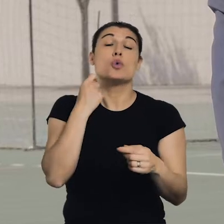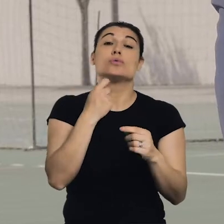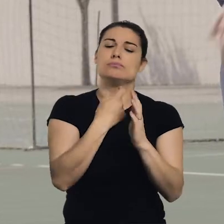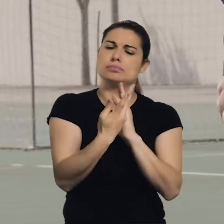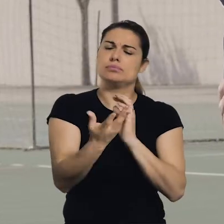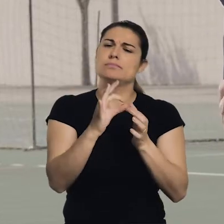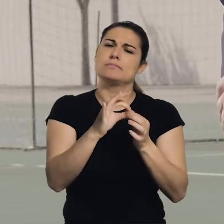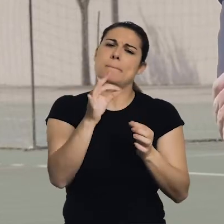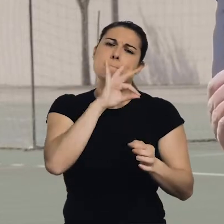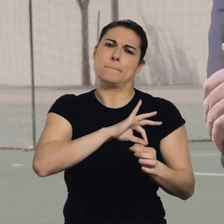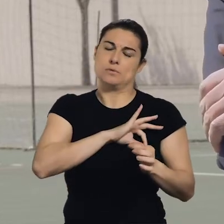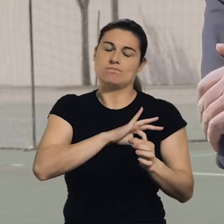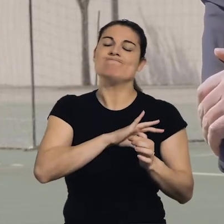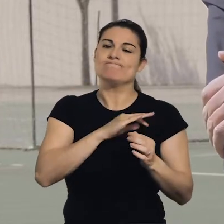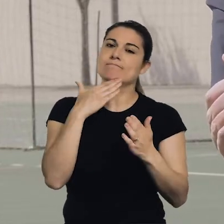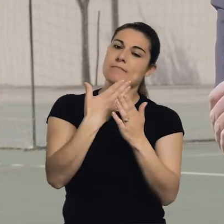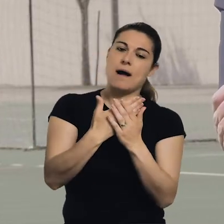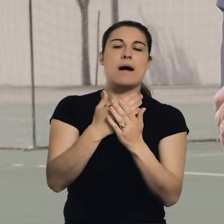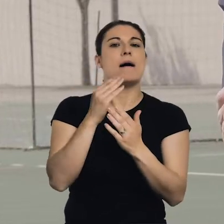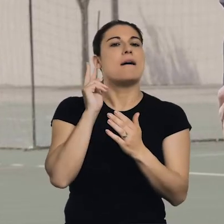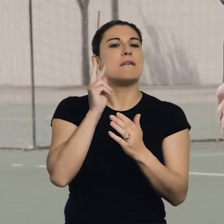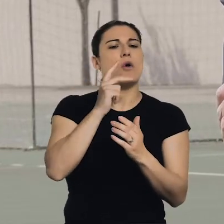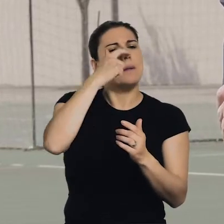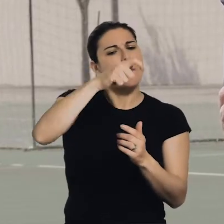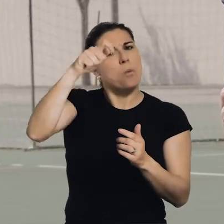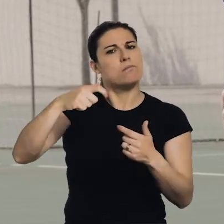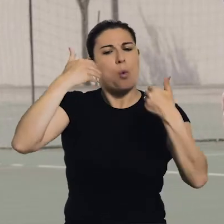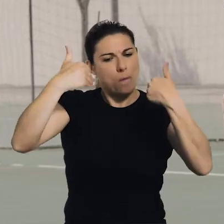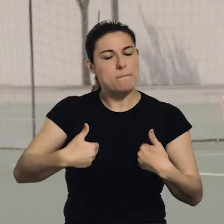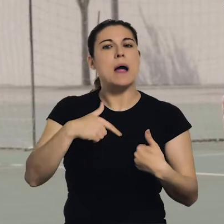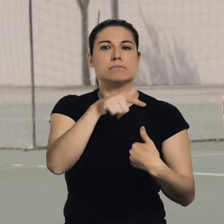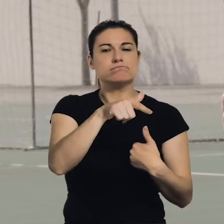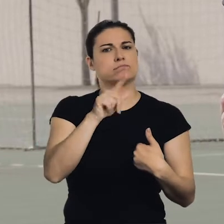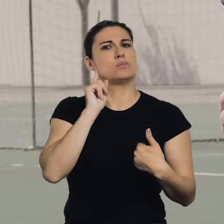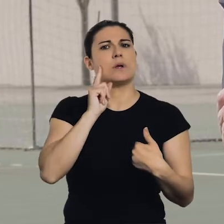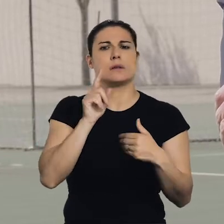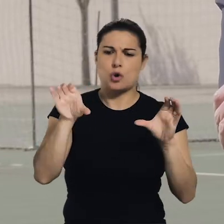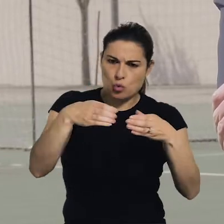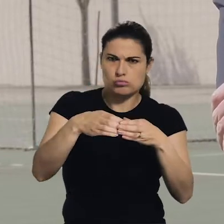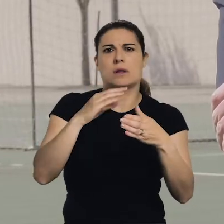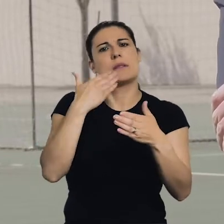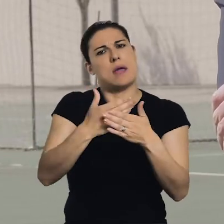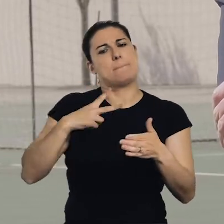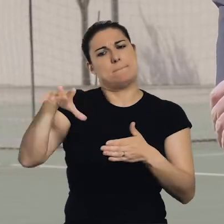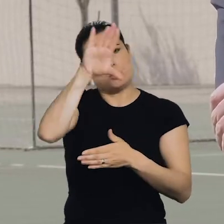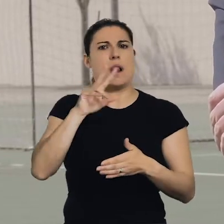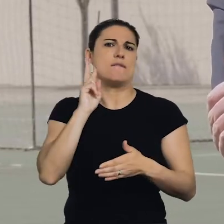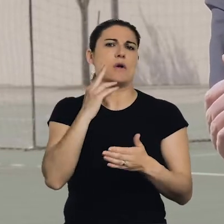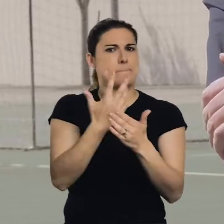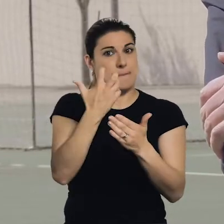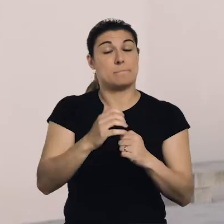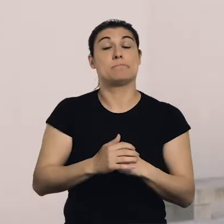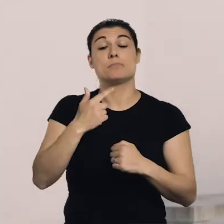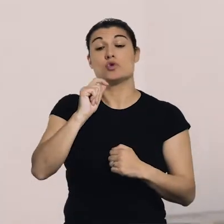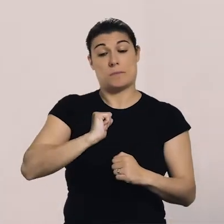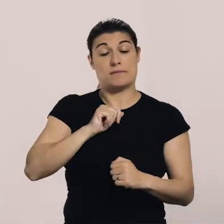a oferta dos cursos profissionais reconhece o potencial humano como património fundamental da comunidade